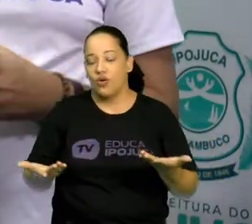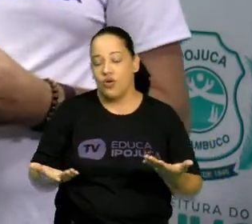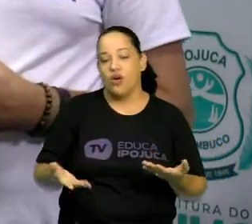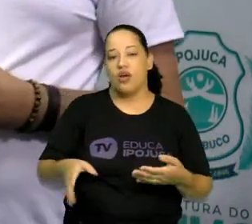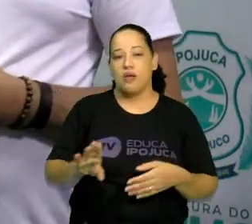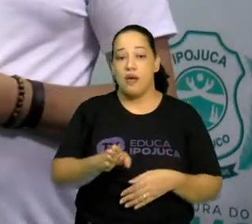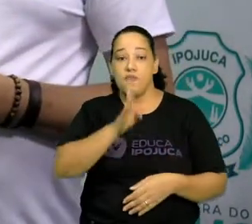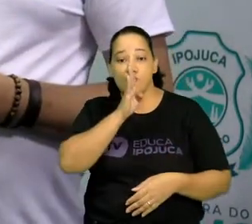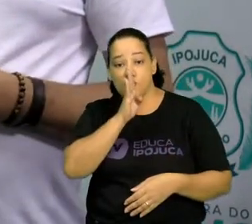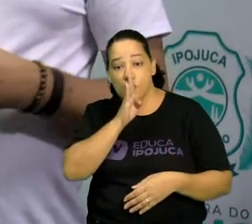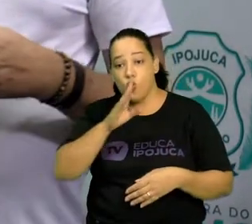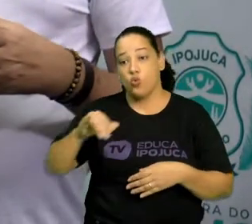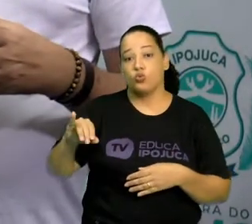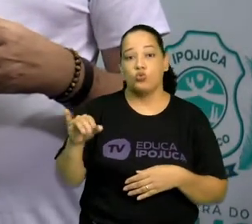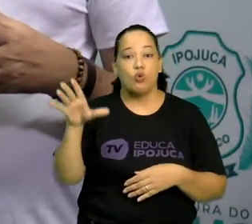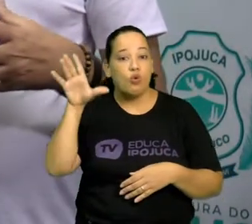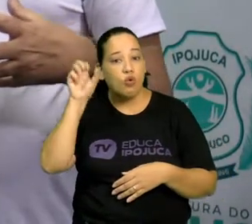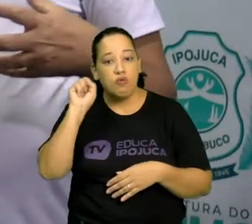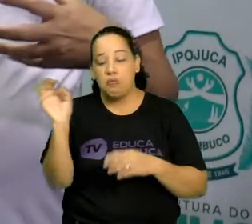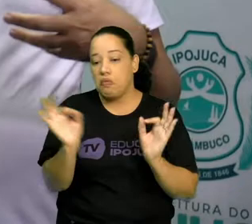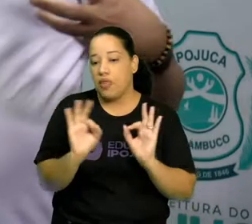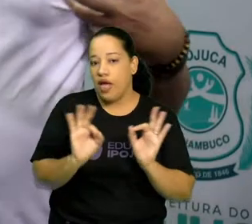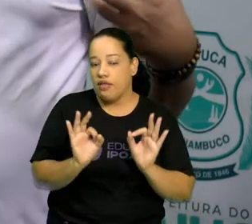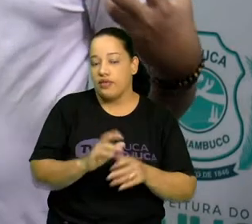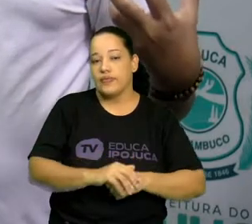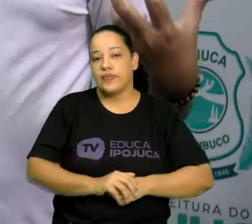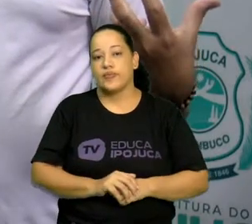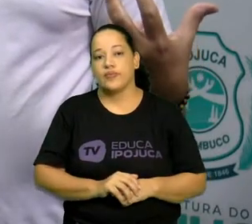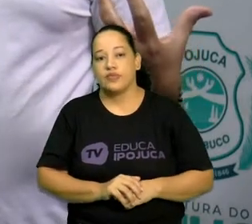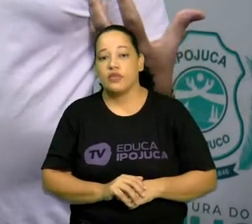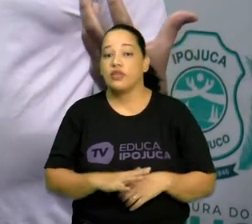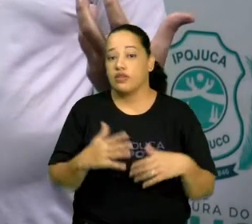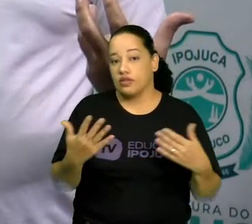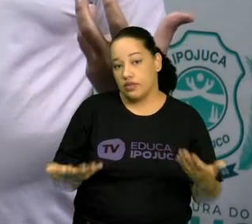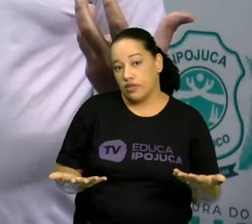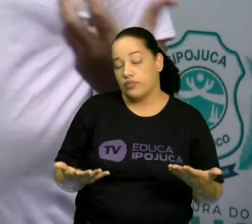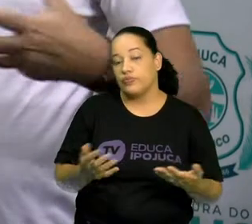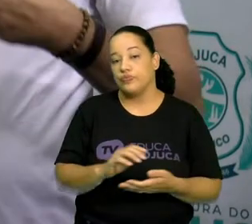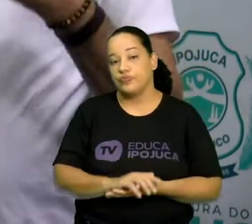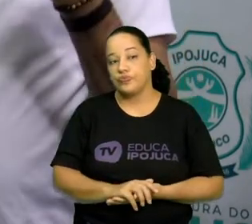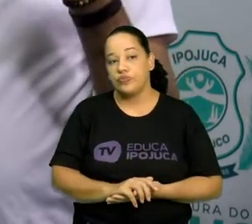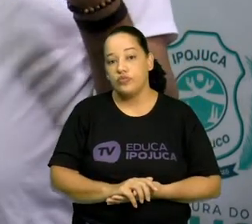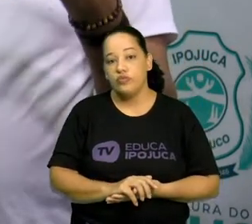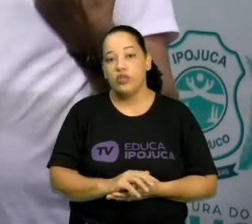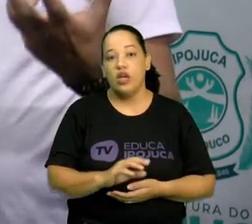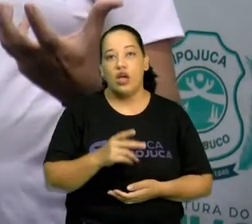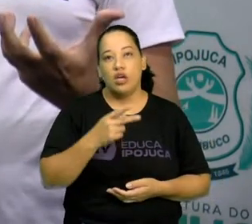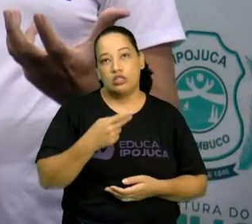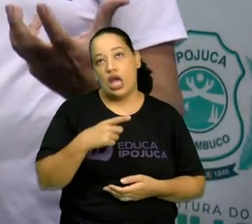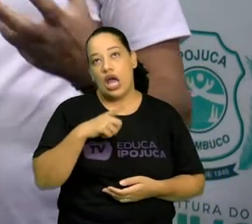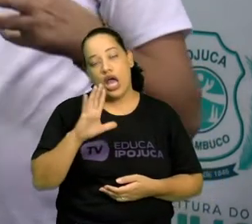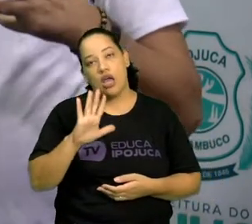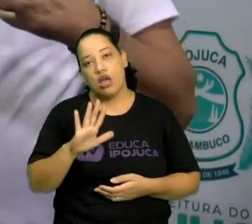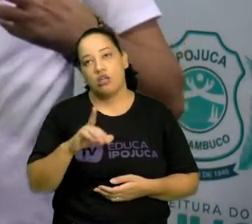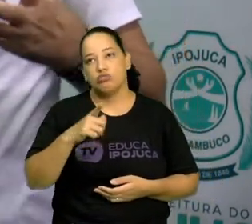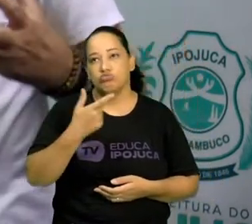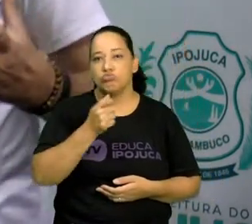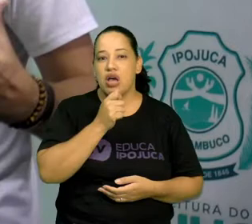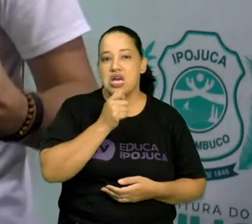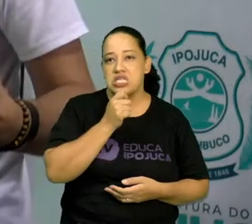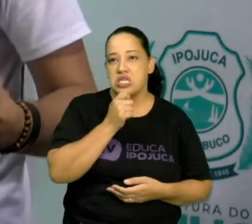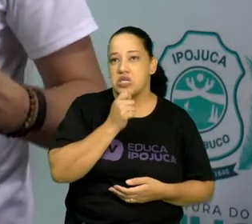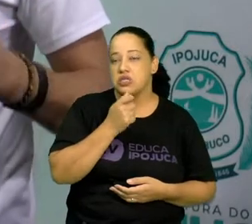sem som. Então, é nesse sentido. A gente não fala ainda num cinema que tem um